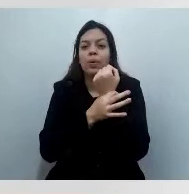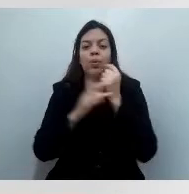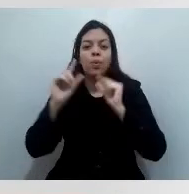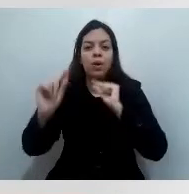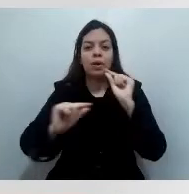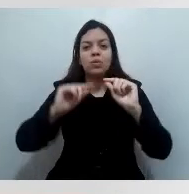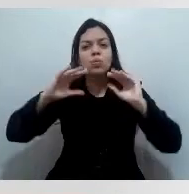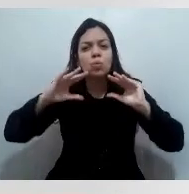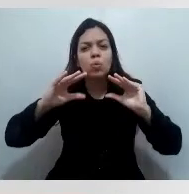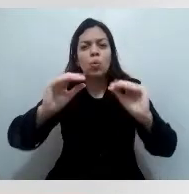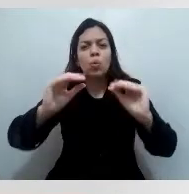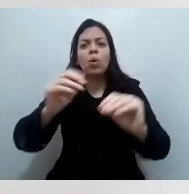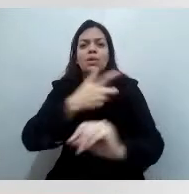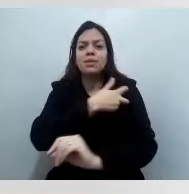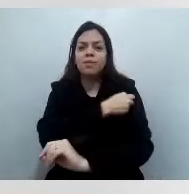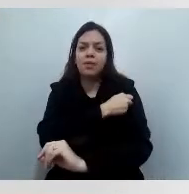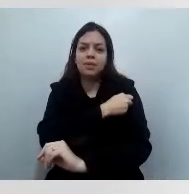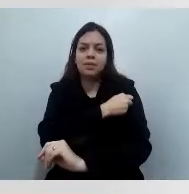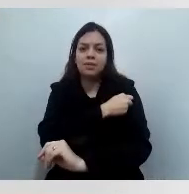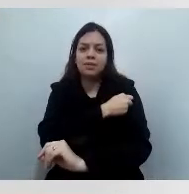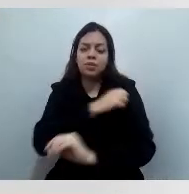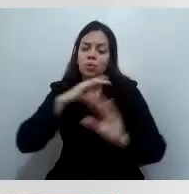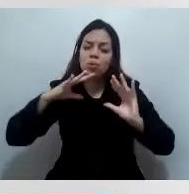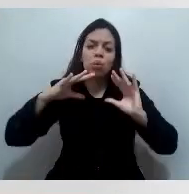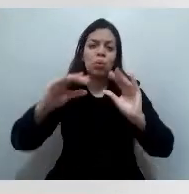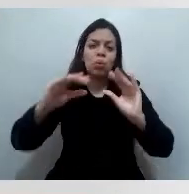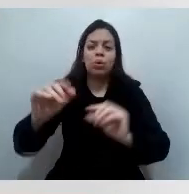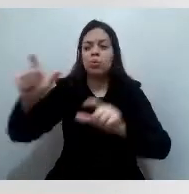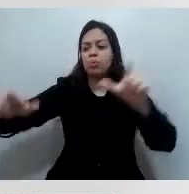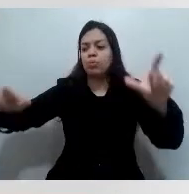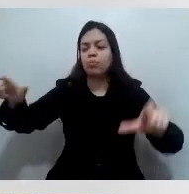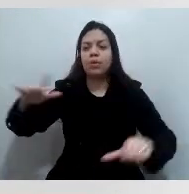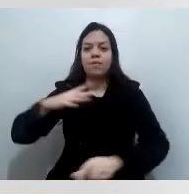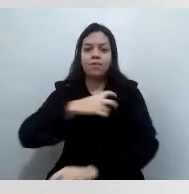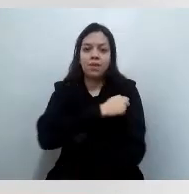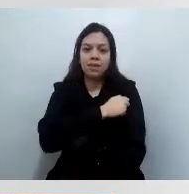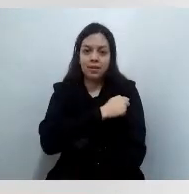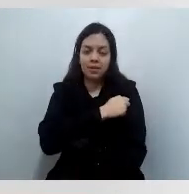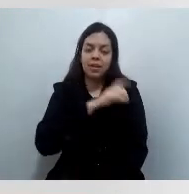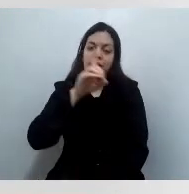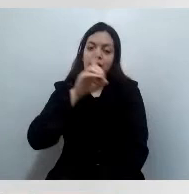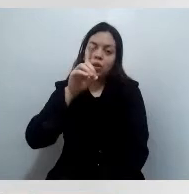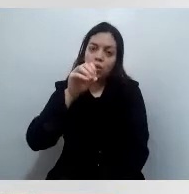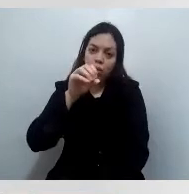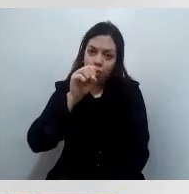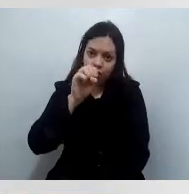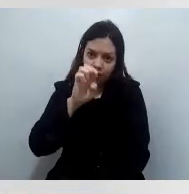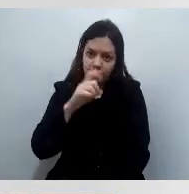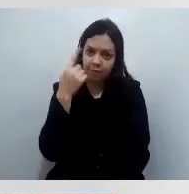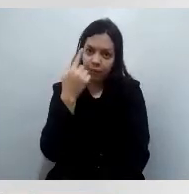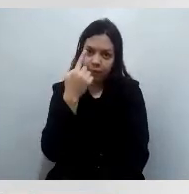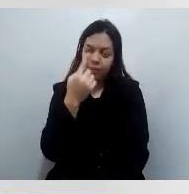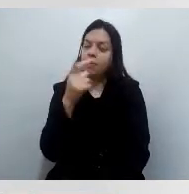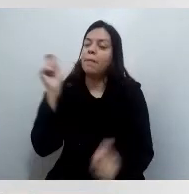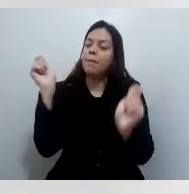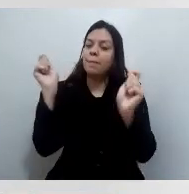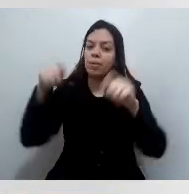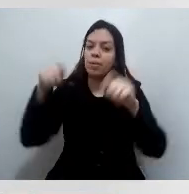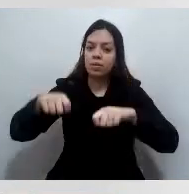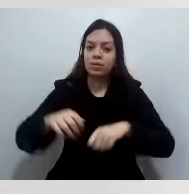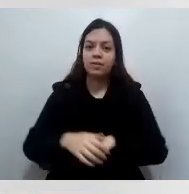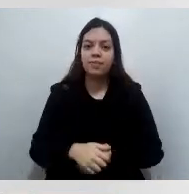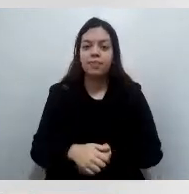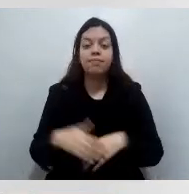começou a atender o Paraná nesse sentido, mandou, num primeiro momento, 33 mil